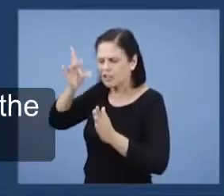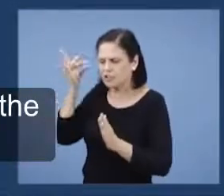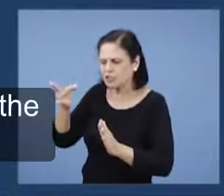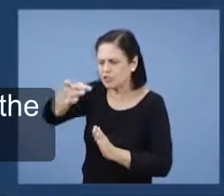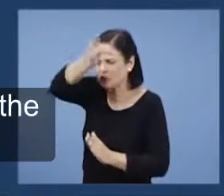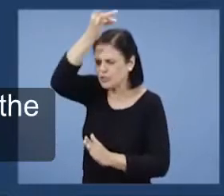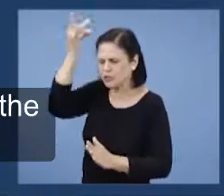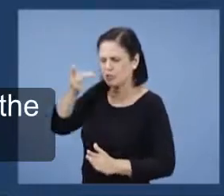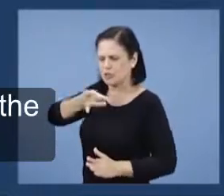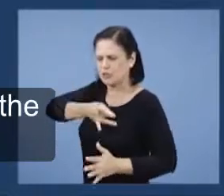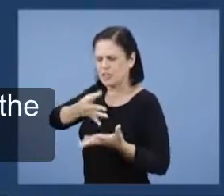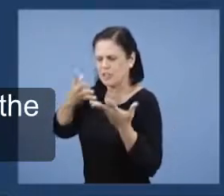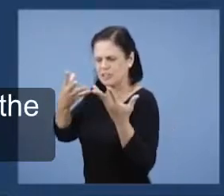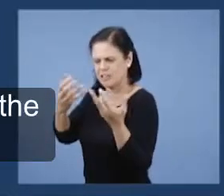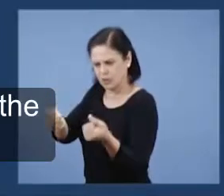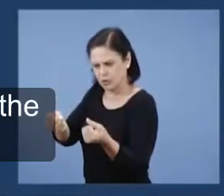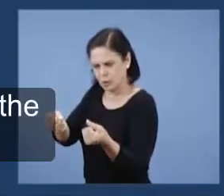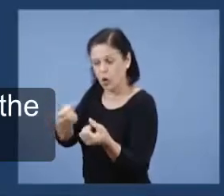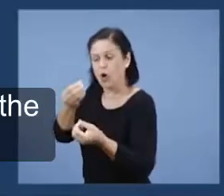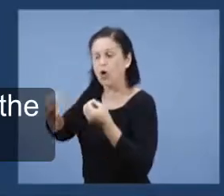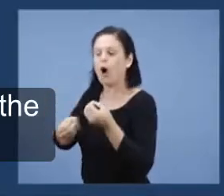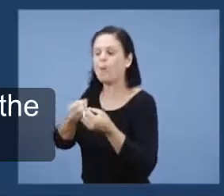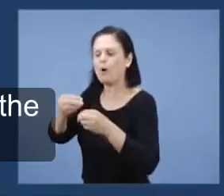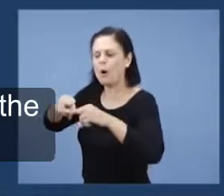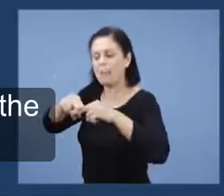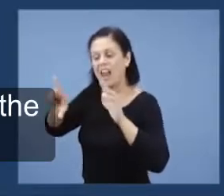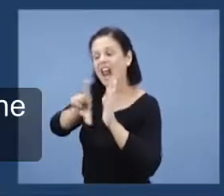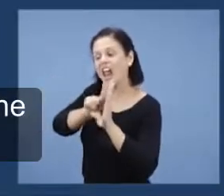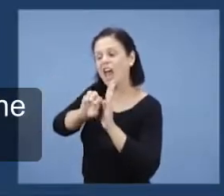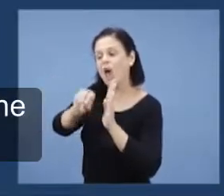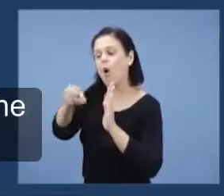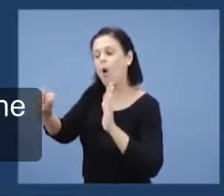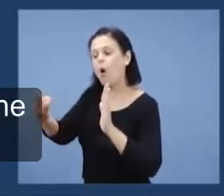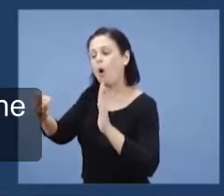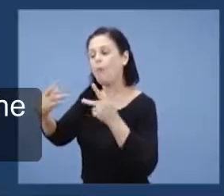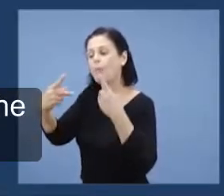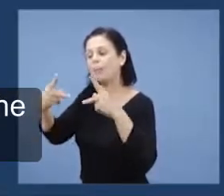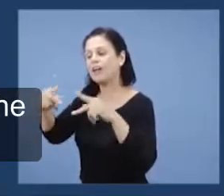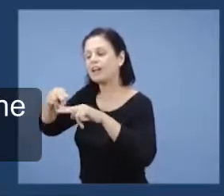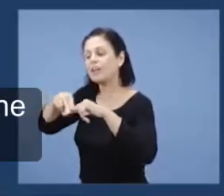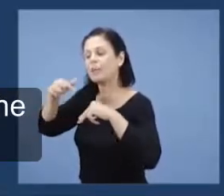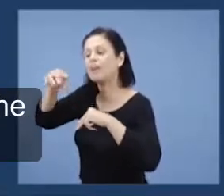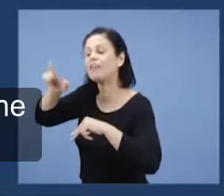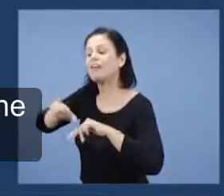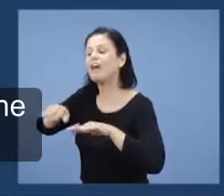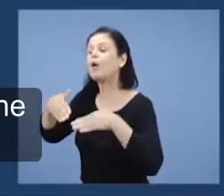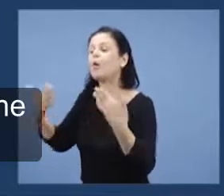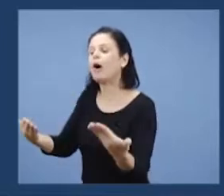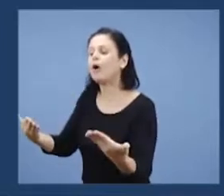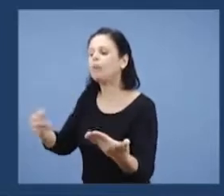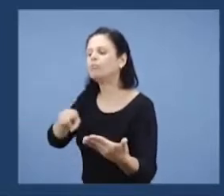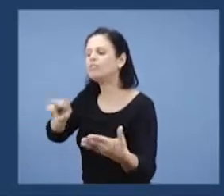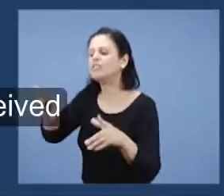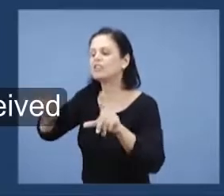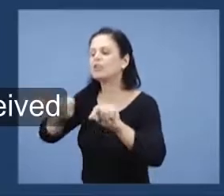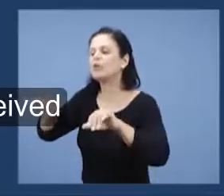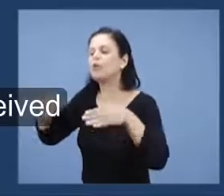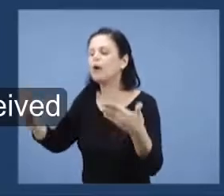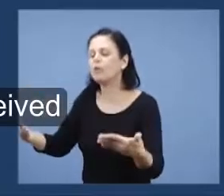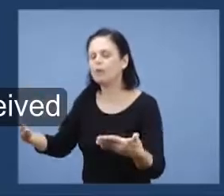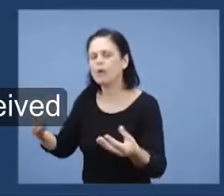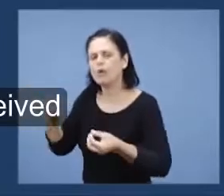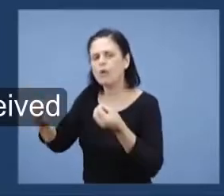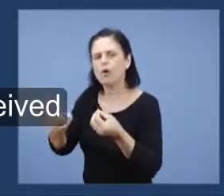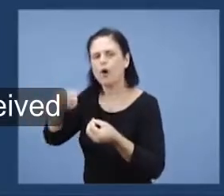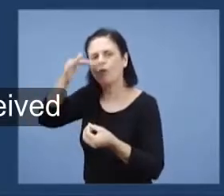pelas obras da lei? Ou pela pregação da fé? E a pergunta está feita para os irmãos. Os